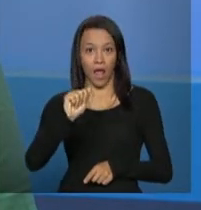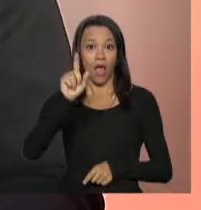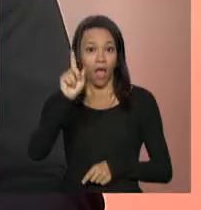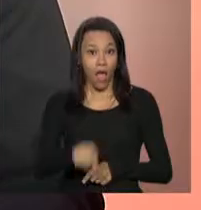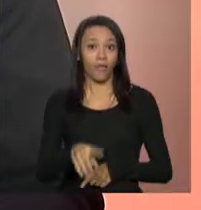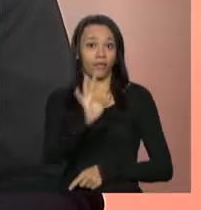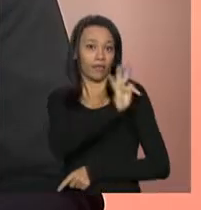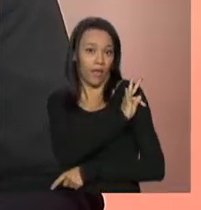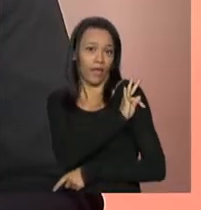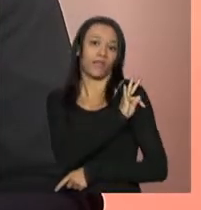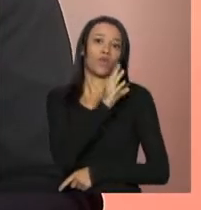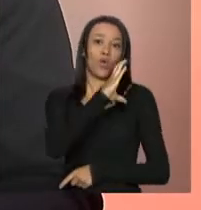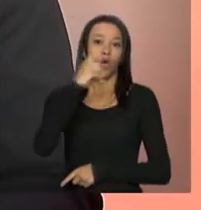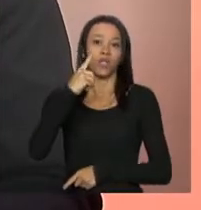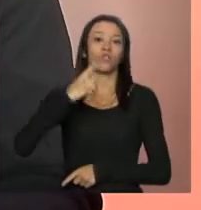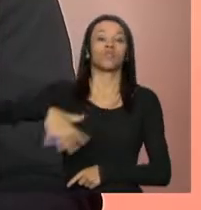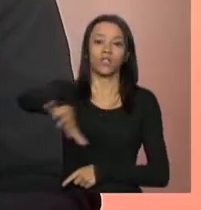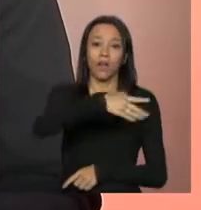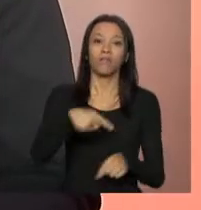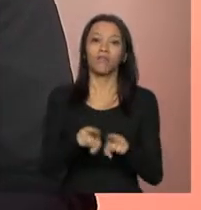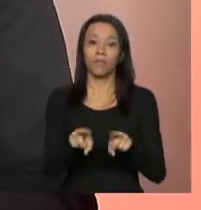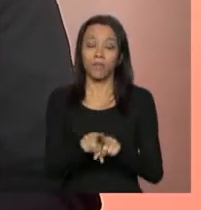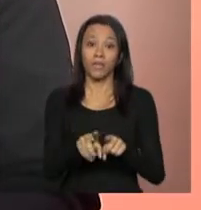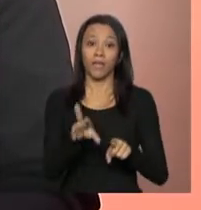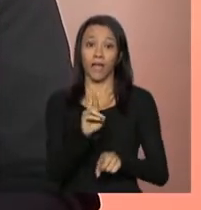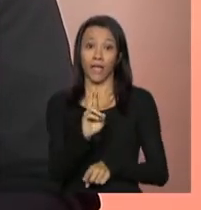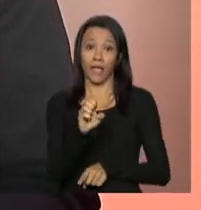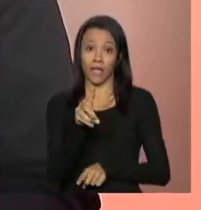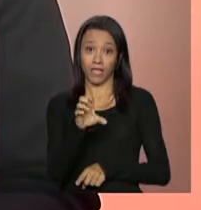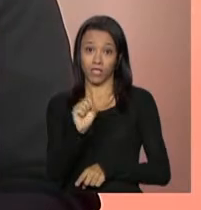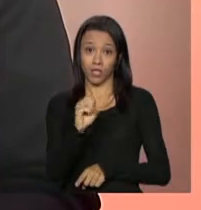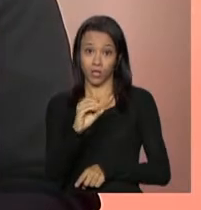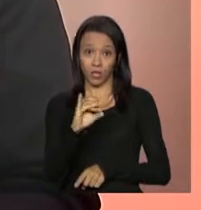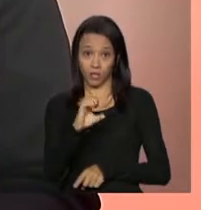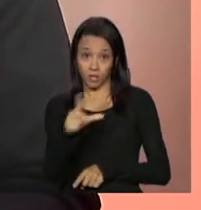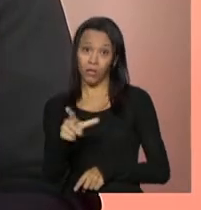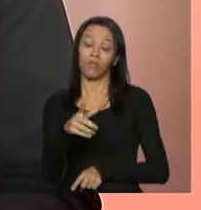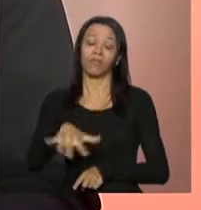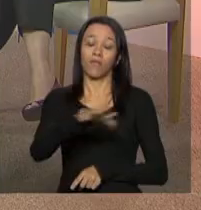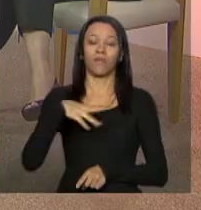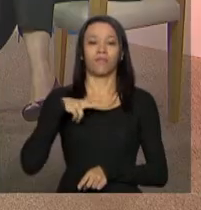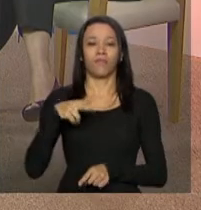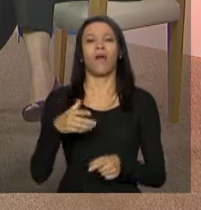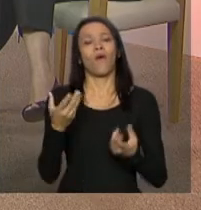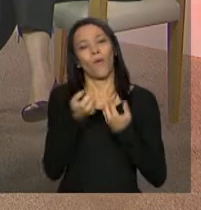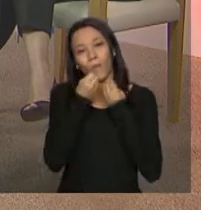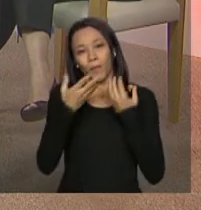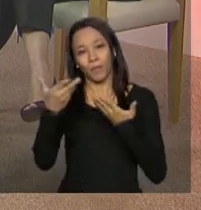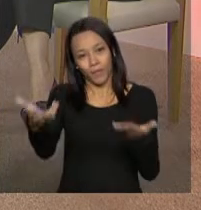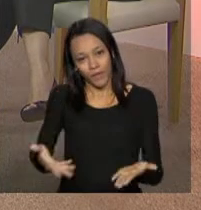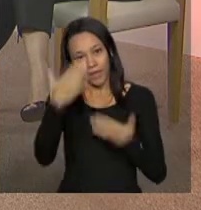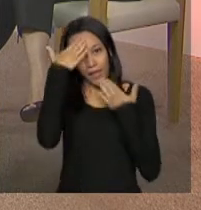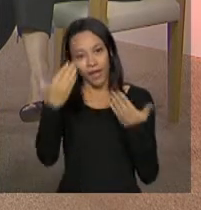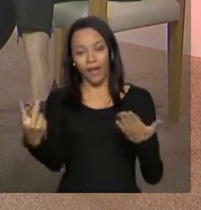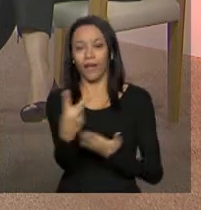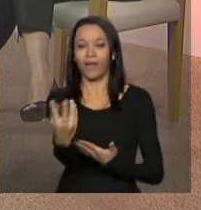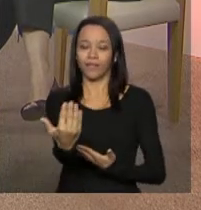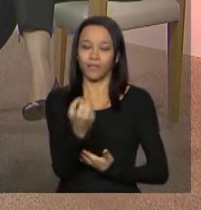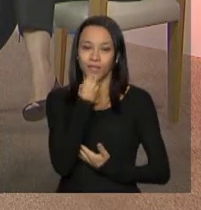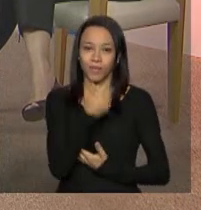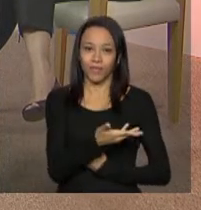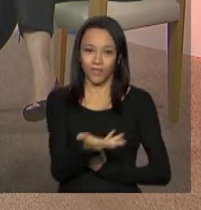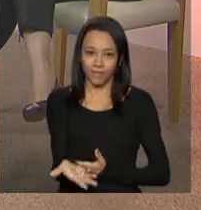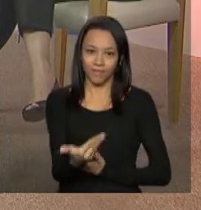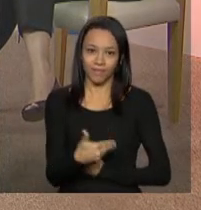de Acompanhamento da Rede Sócio-Assistencial Privada da Secretaria Nacional de Assistência Social. Olá, muito obrigada pela presença de vocês duas. Sejam bem